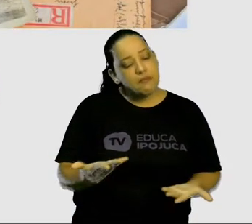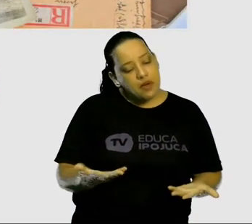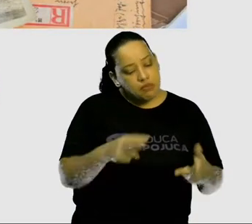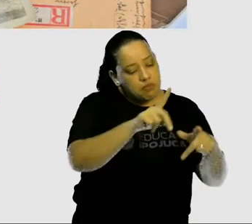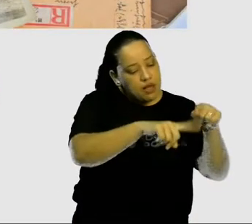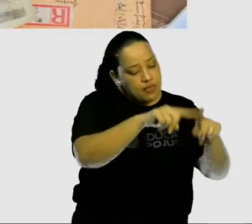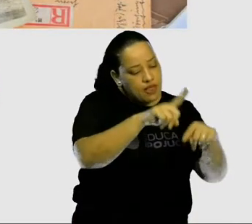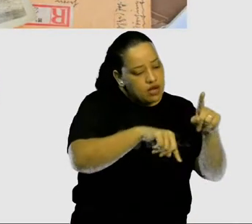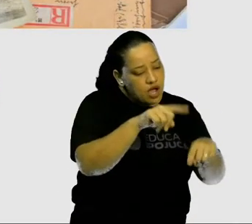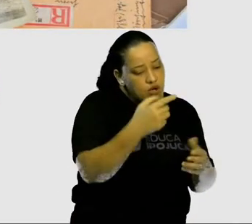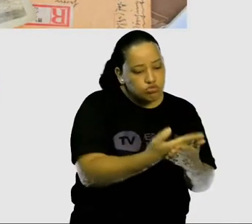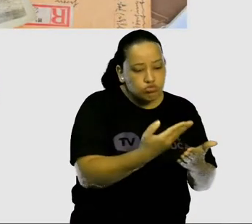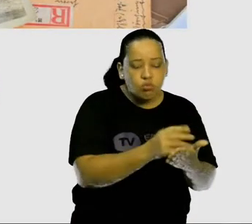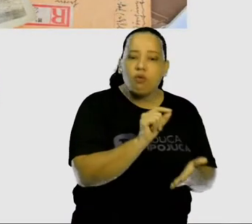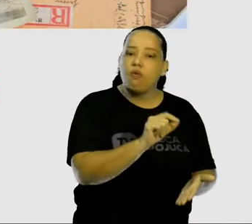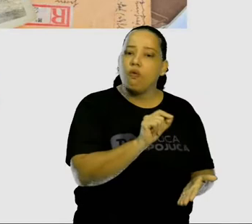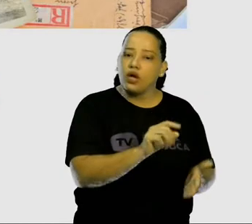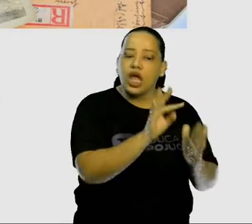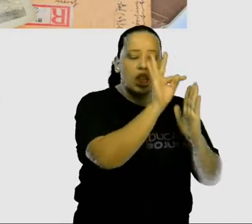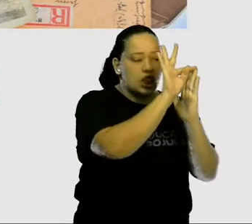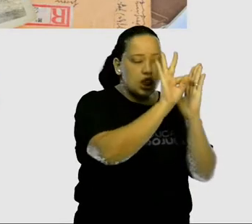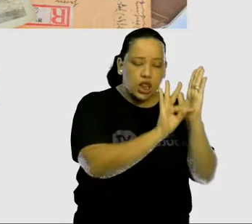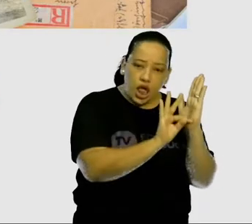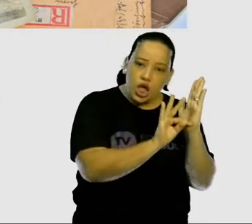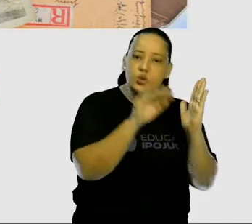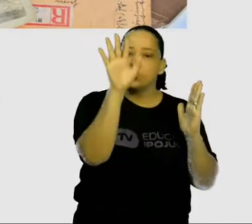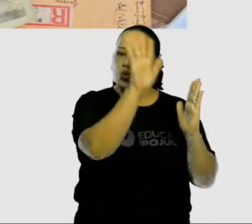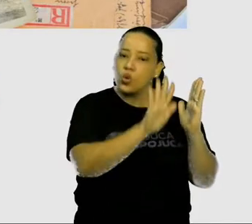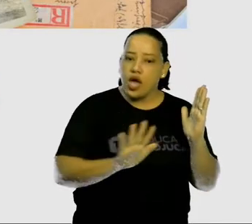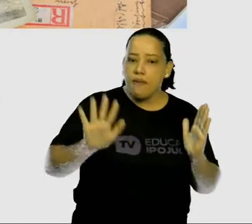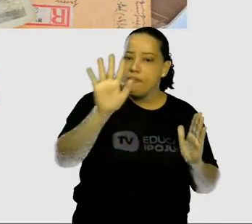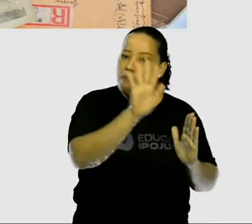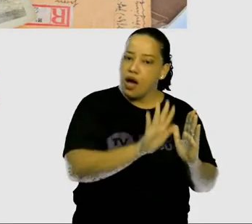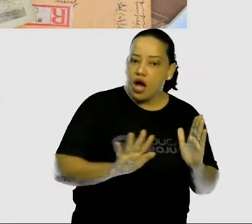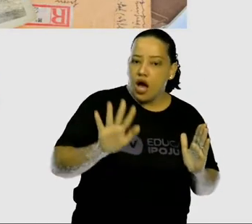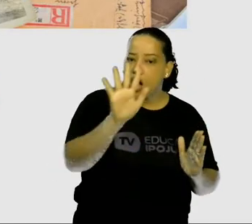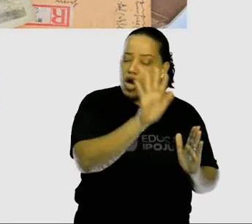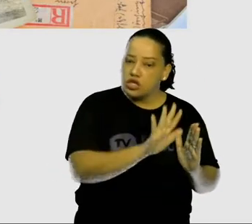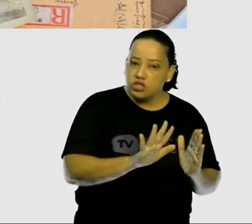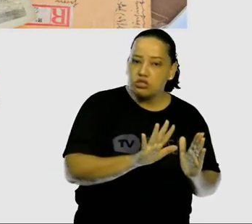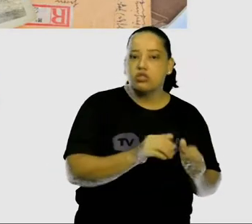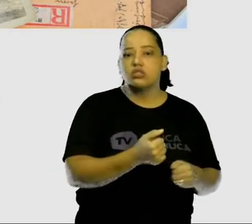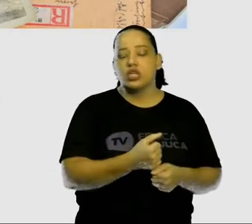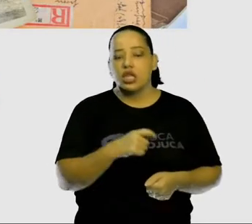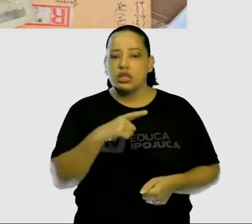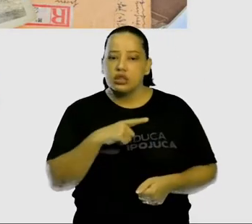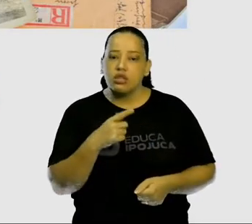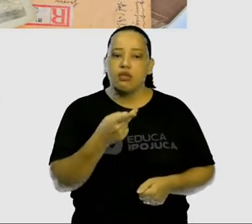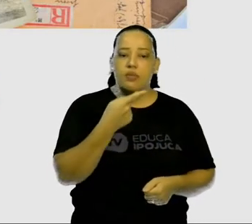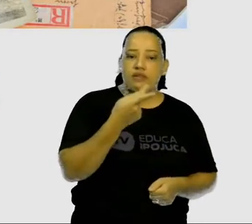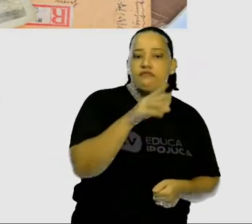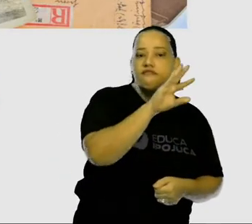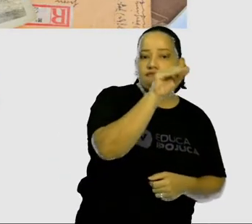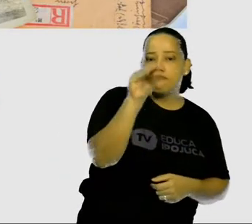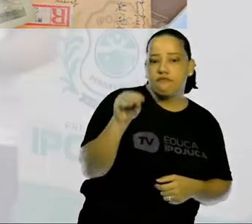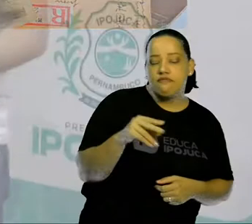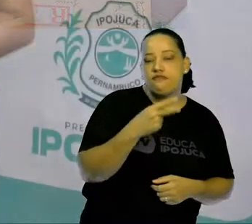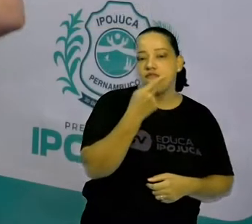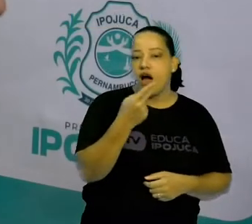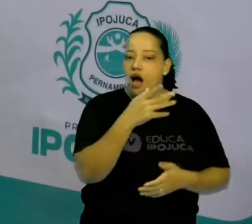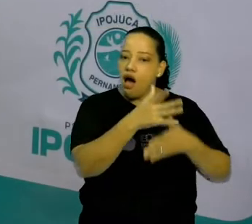textos, podem ser imagens, podem ser também orais ou podem ser objetos.